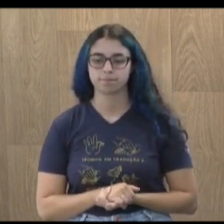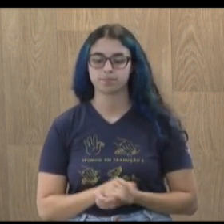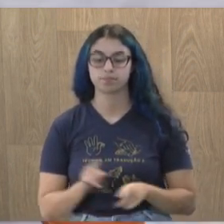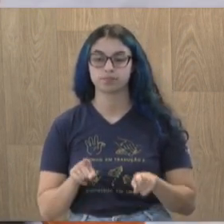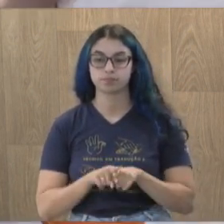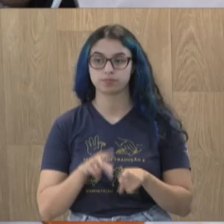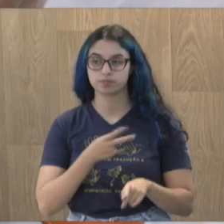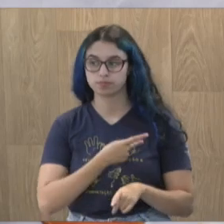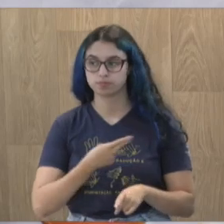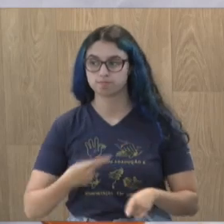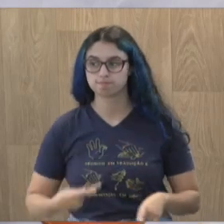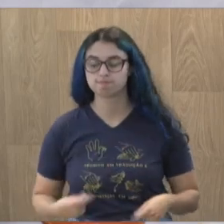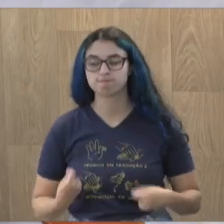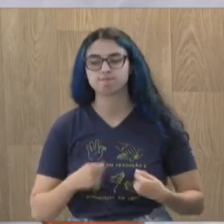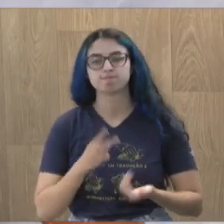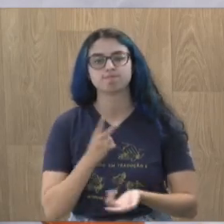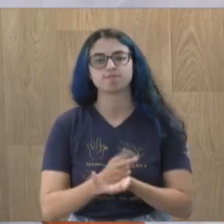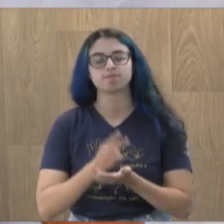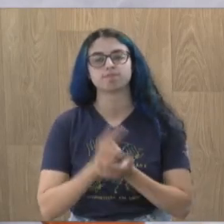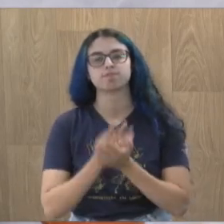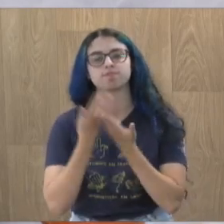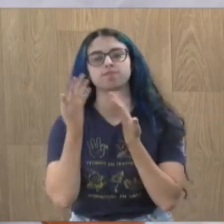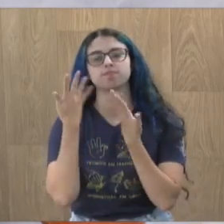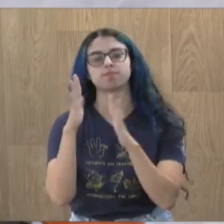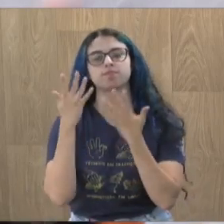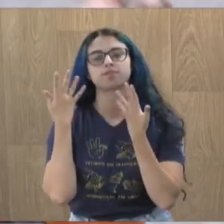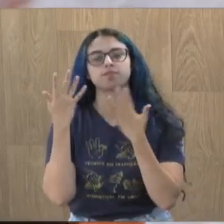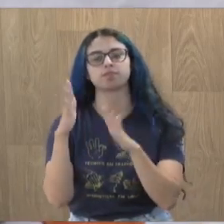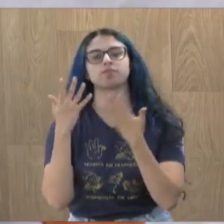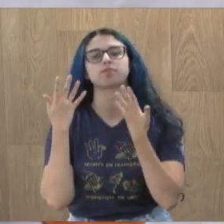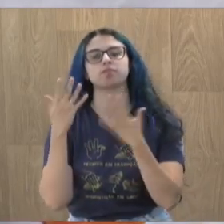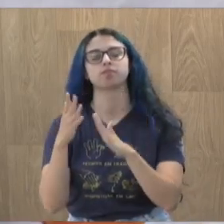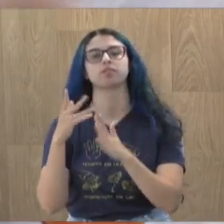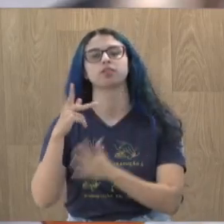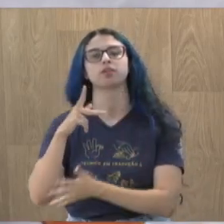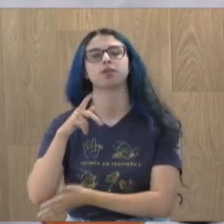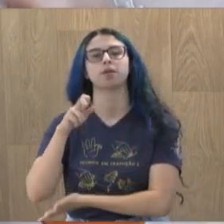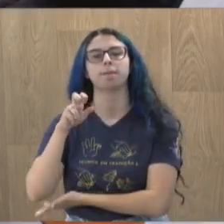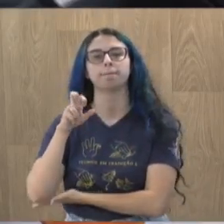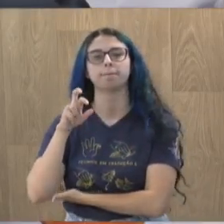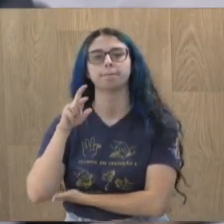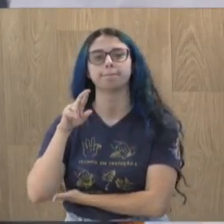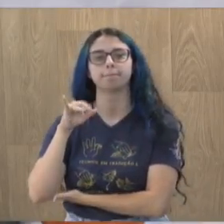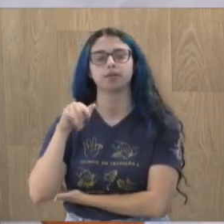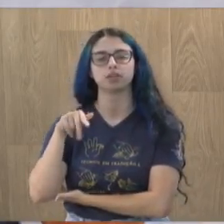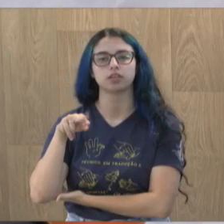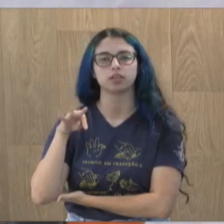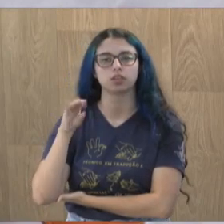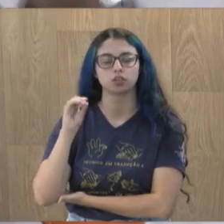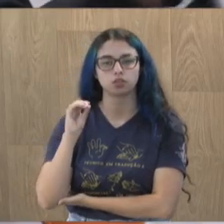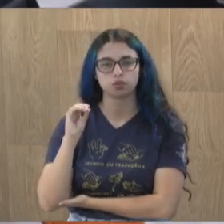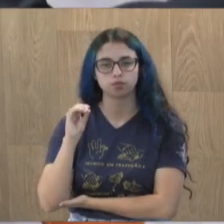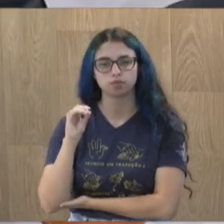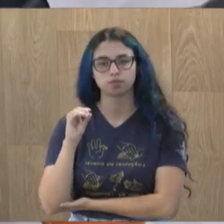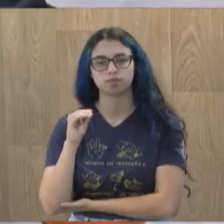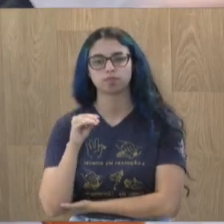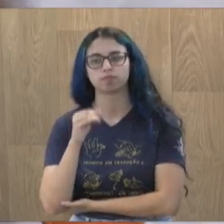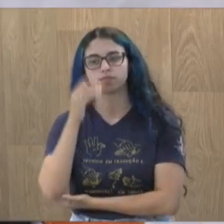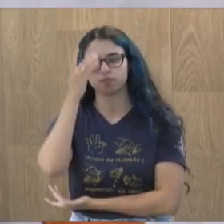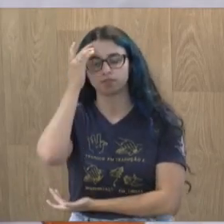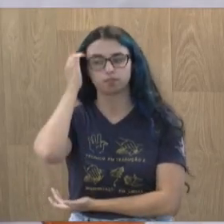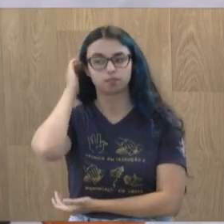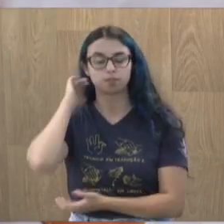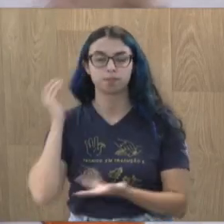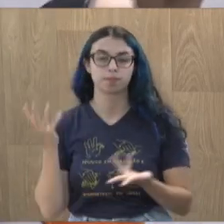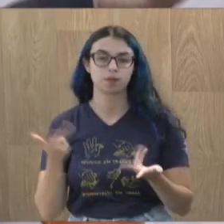parabenizar o periquito Beleza pelo seu excelente trabalho que vem fazendo também na região do Planalto, Tietê e outros bairros adjacentes, a